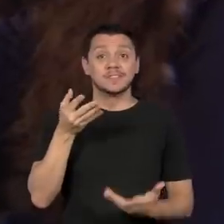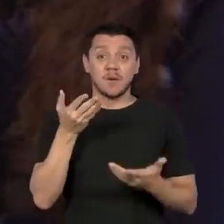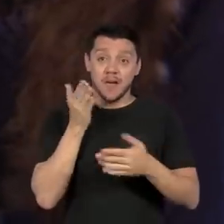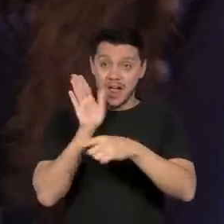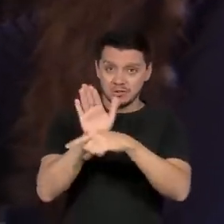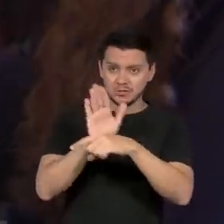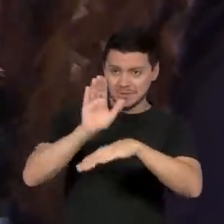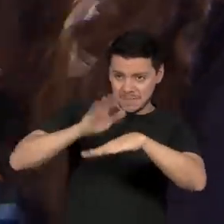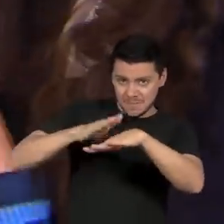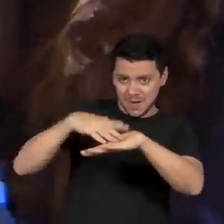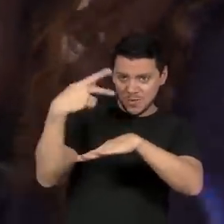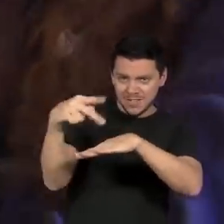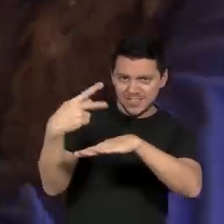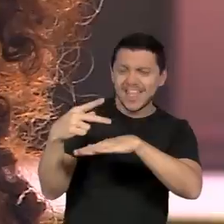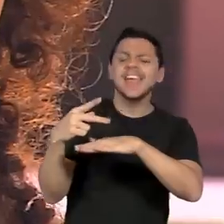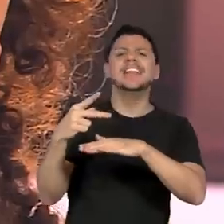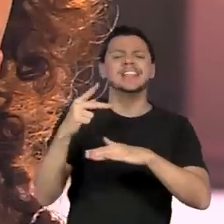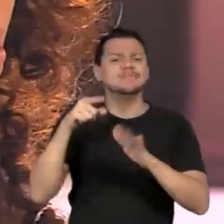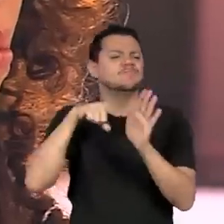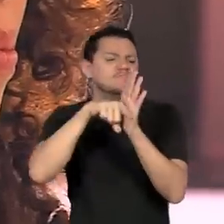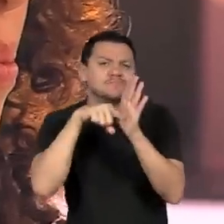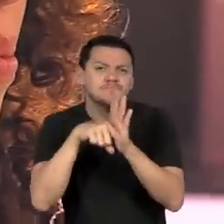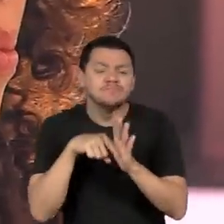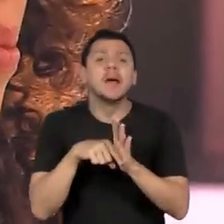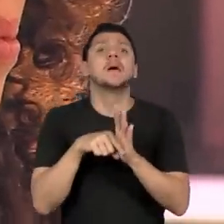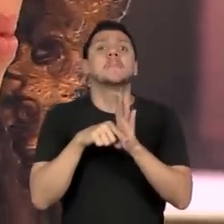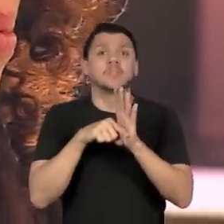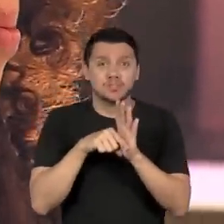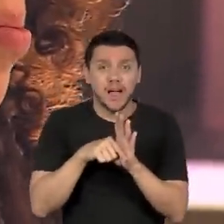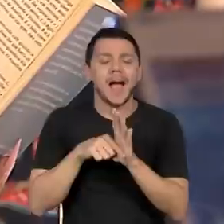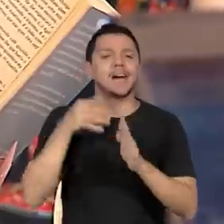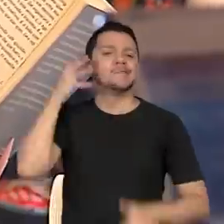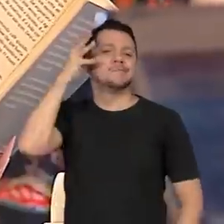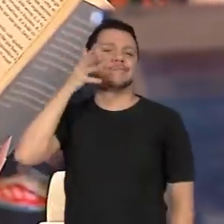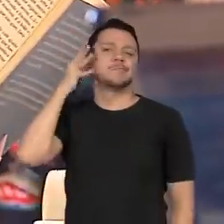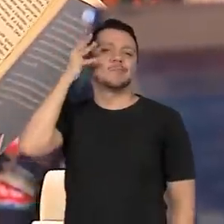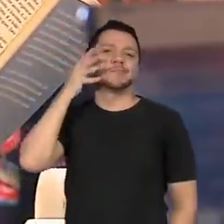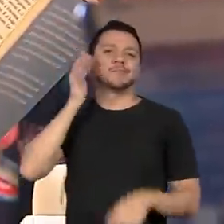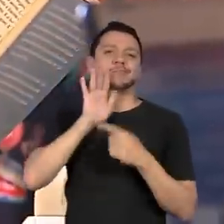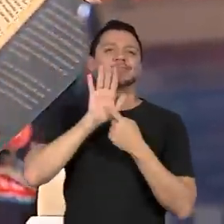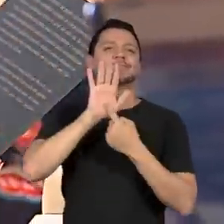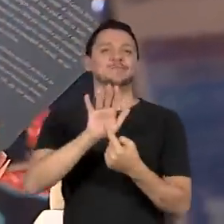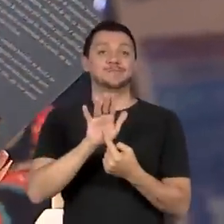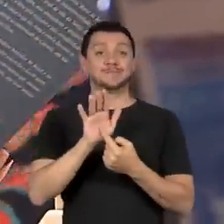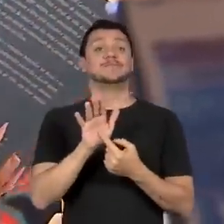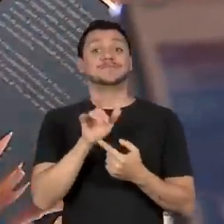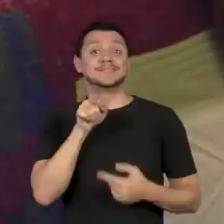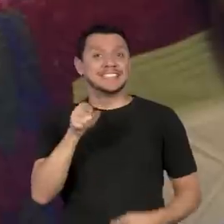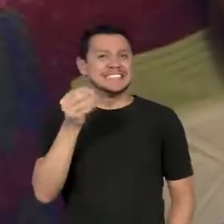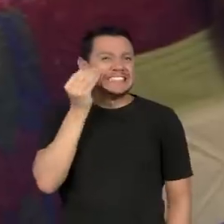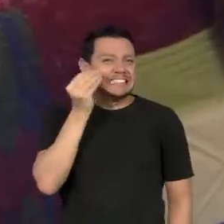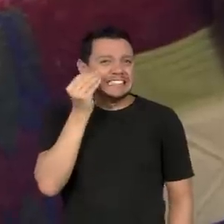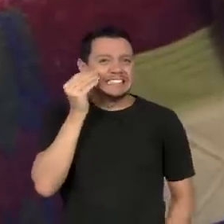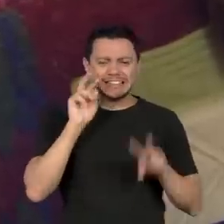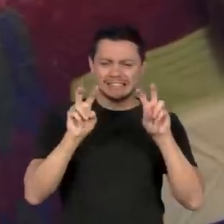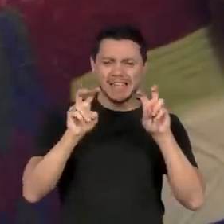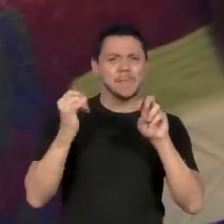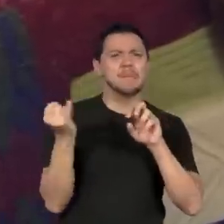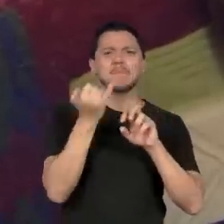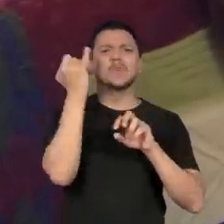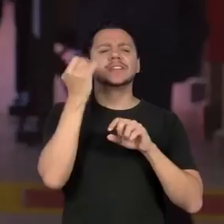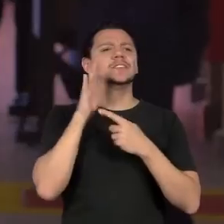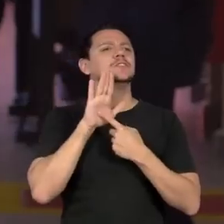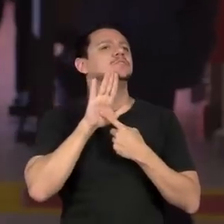pesquisadores e apresentadores. E os alunos têm buscado abordar temas importantes da atualidade.